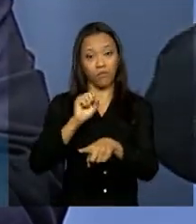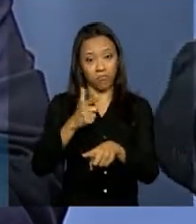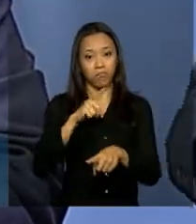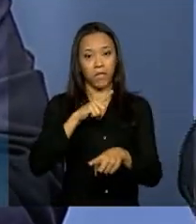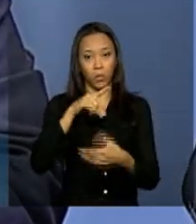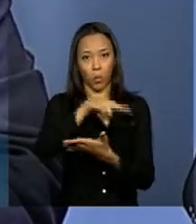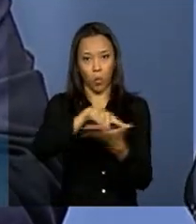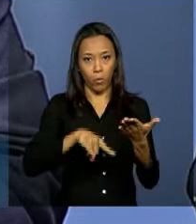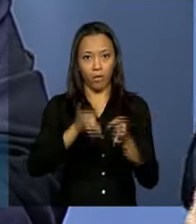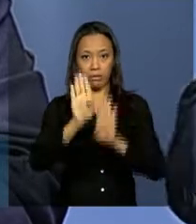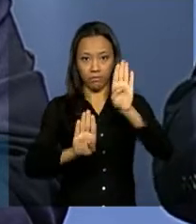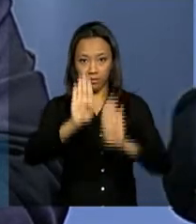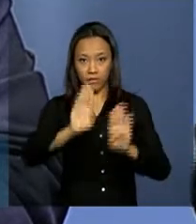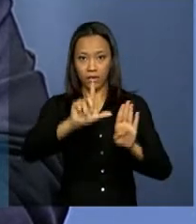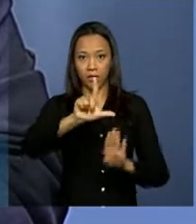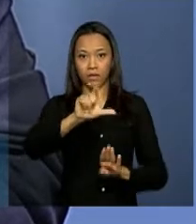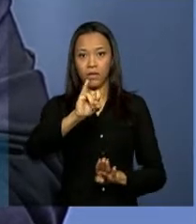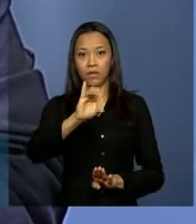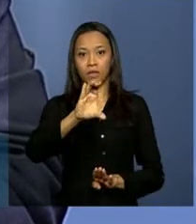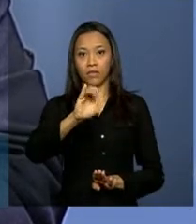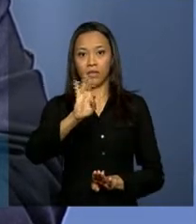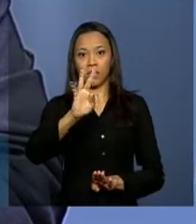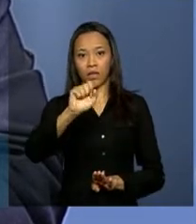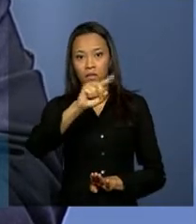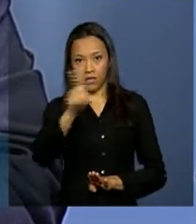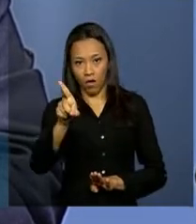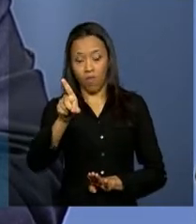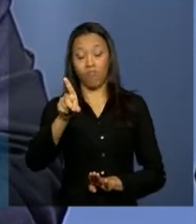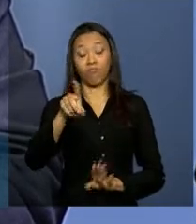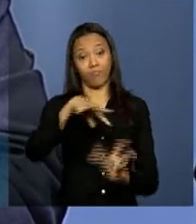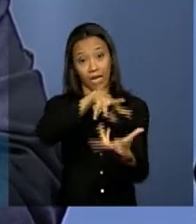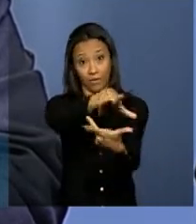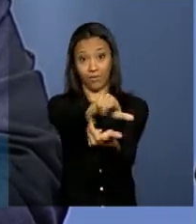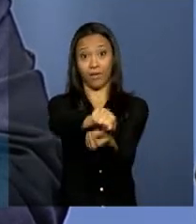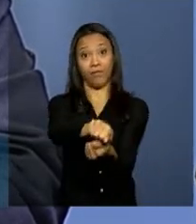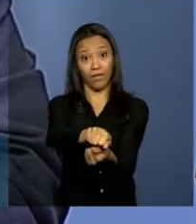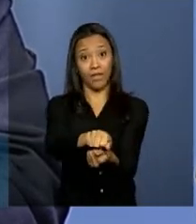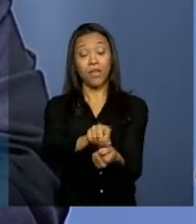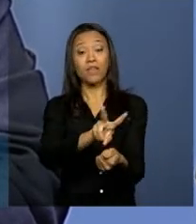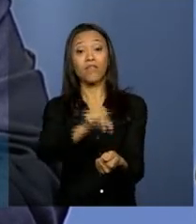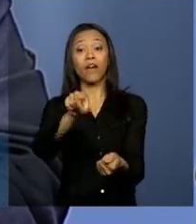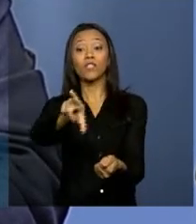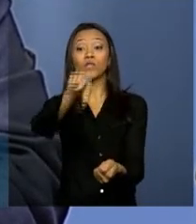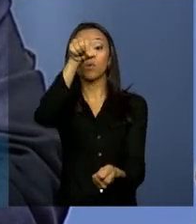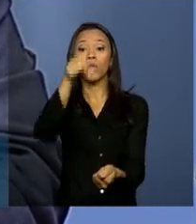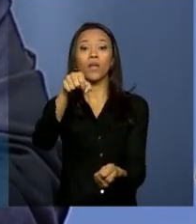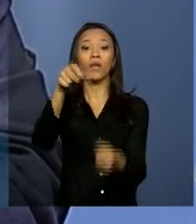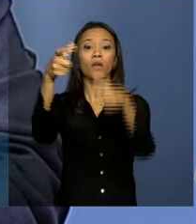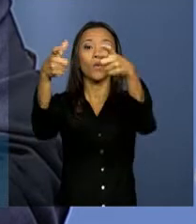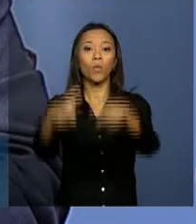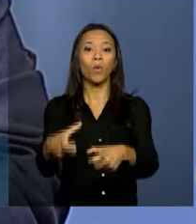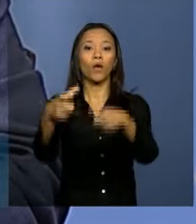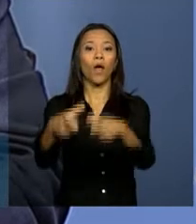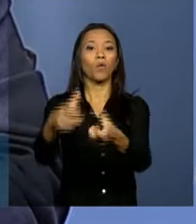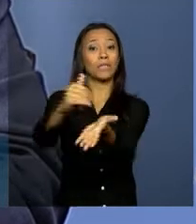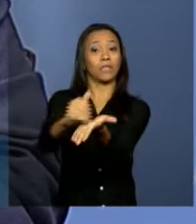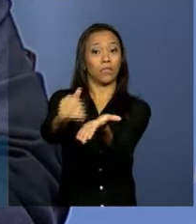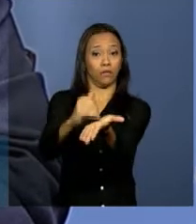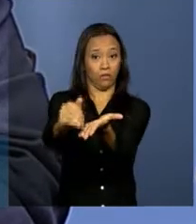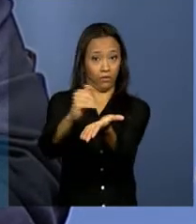internacional em curso, já em fase final, e que escolherá um escritório de advocacia que nos